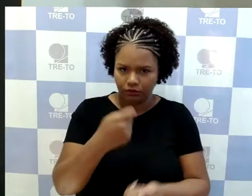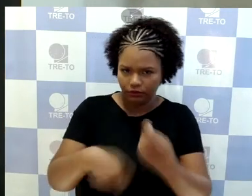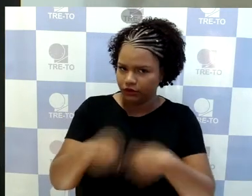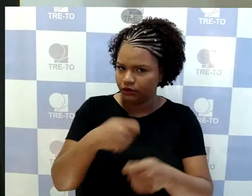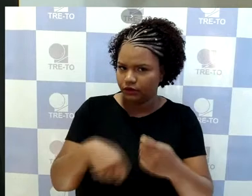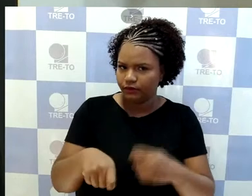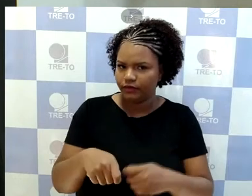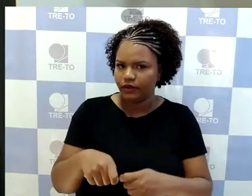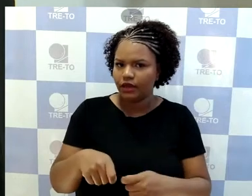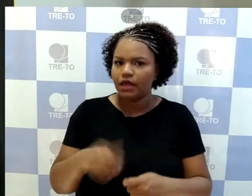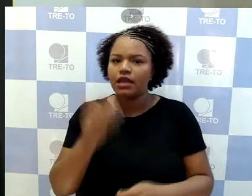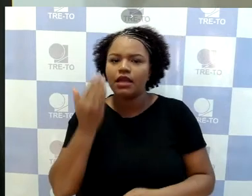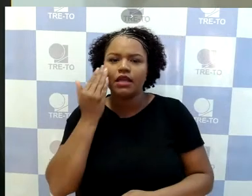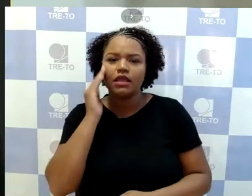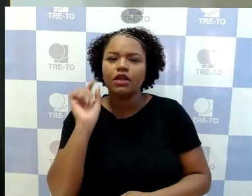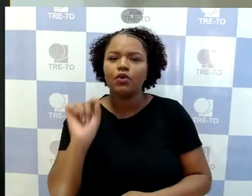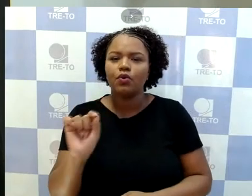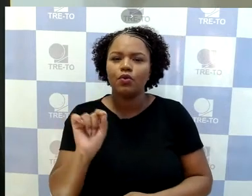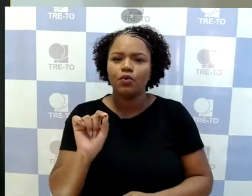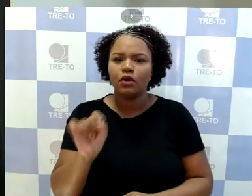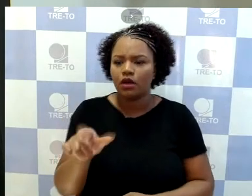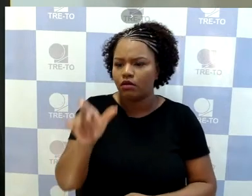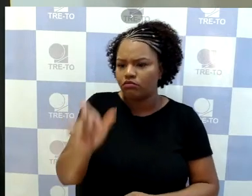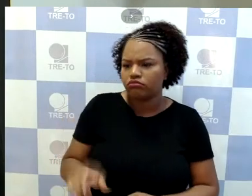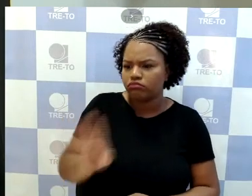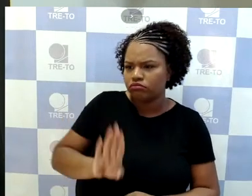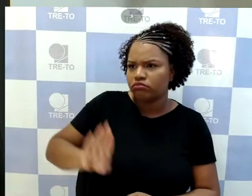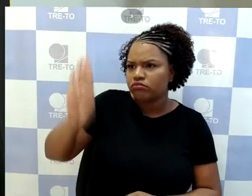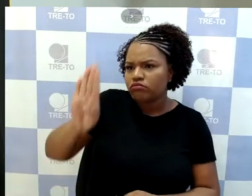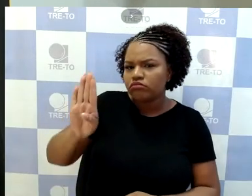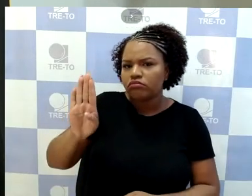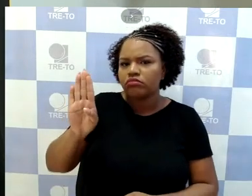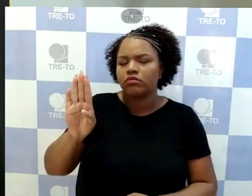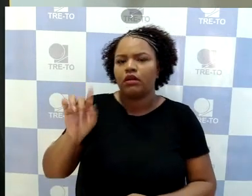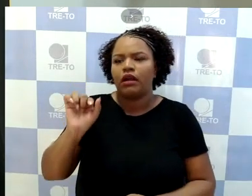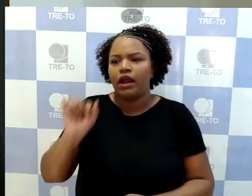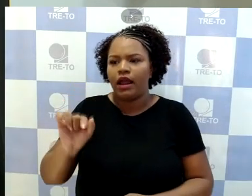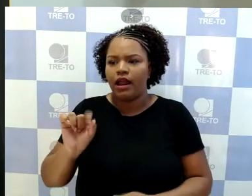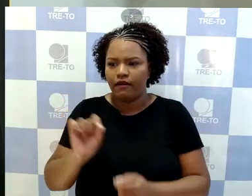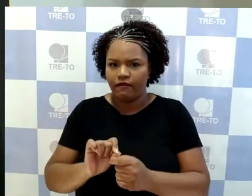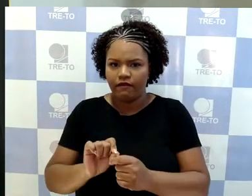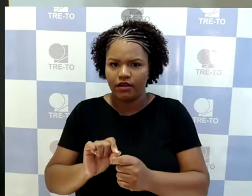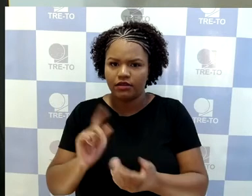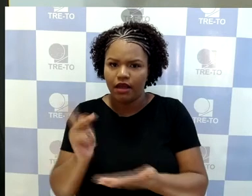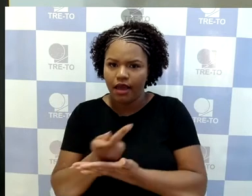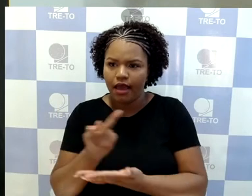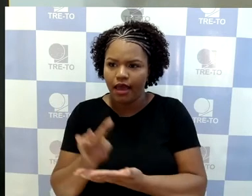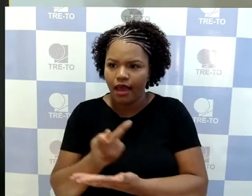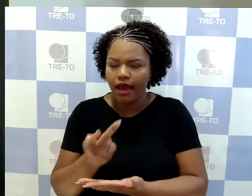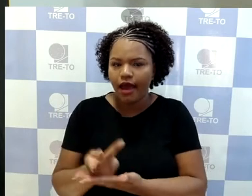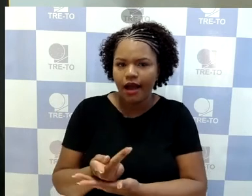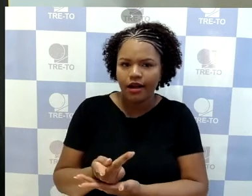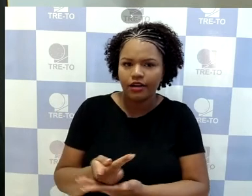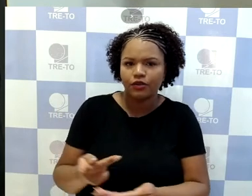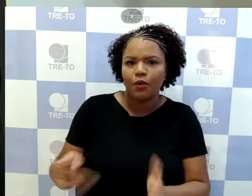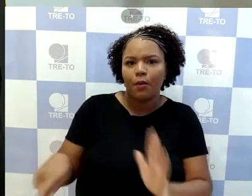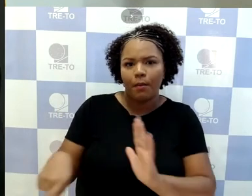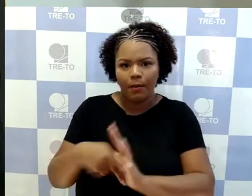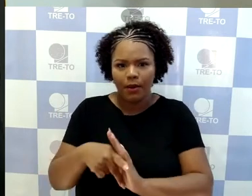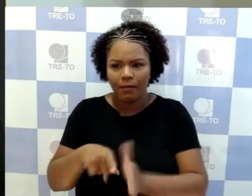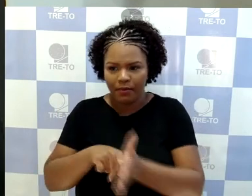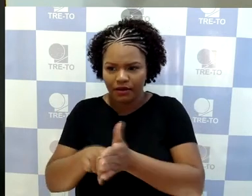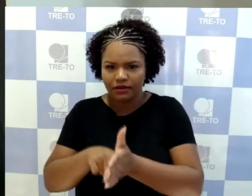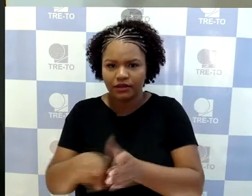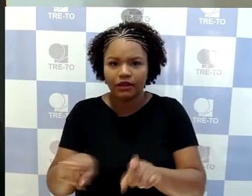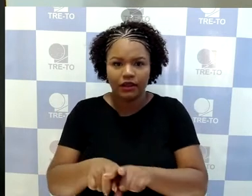a candidata representada fraudou a pesquisa, como também fraudará licitações públicas, como bem assentado